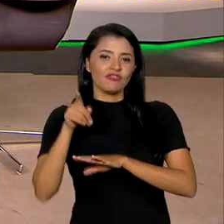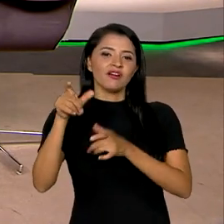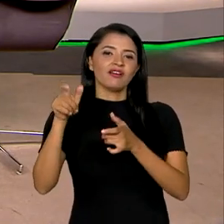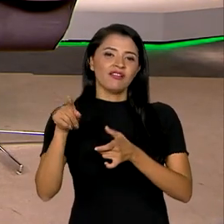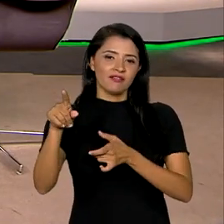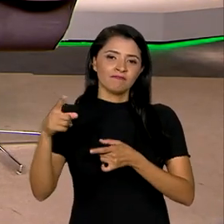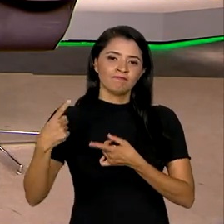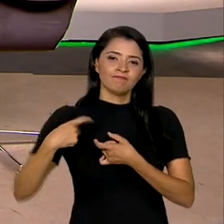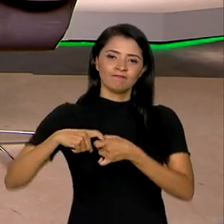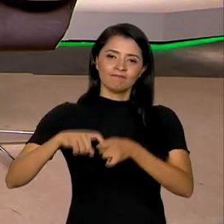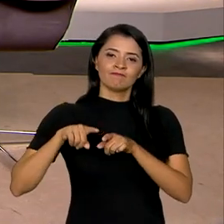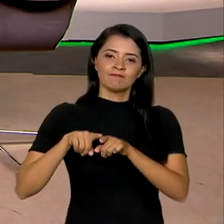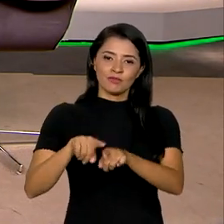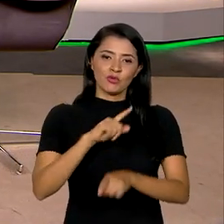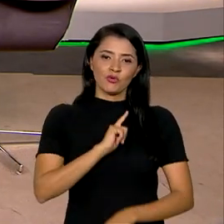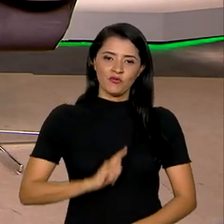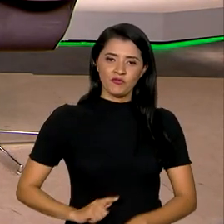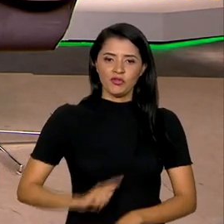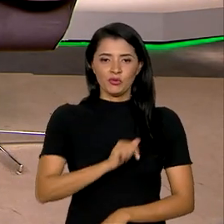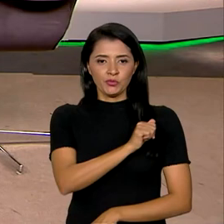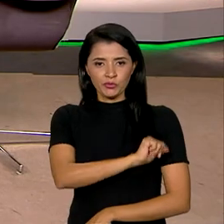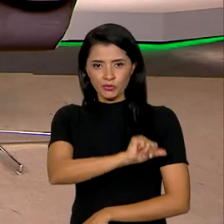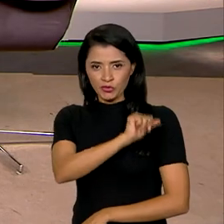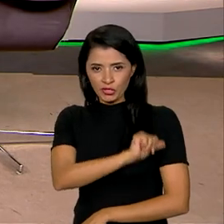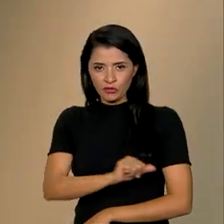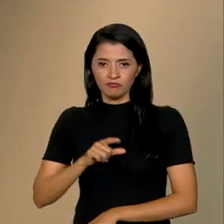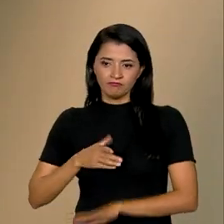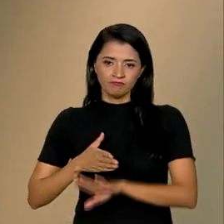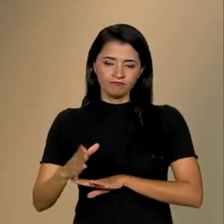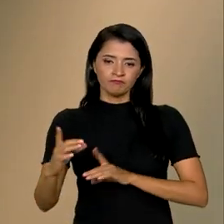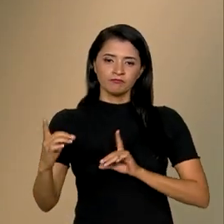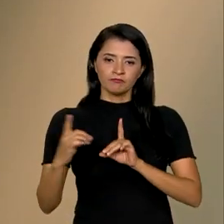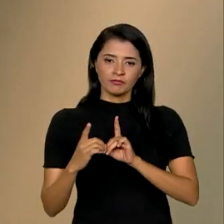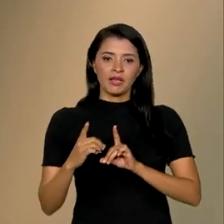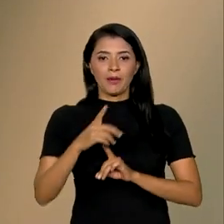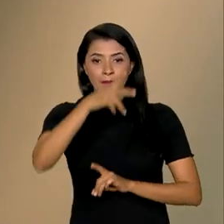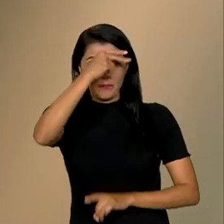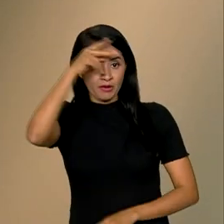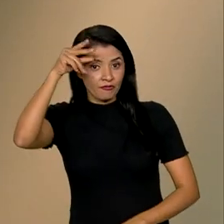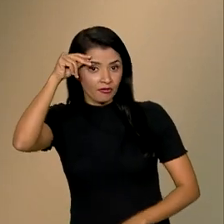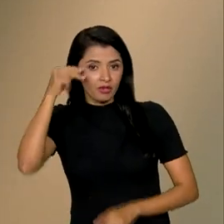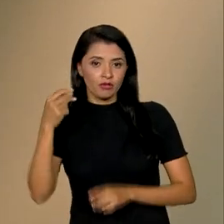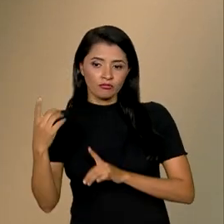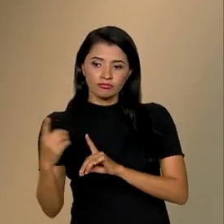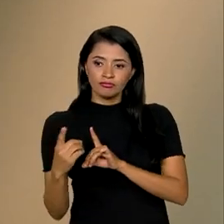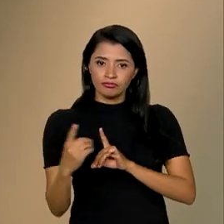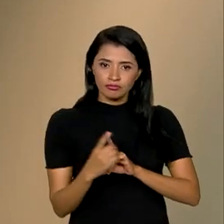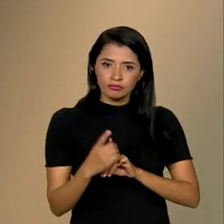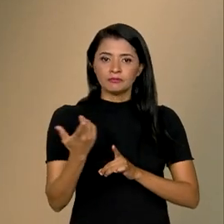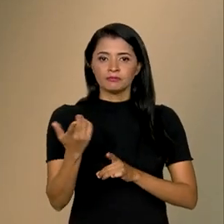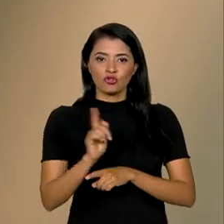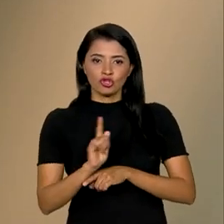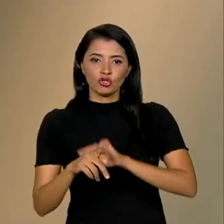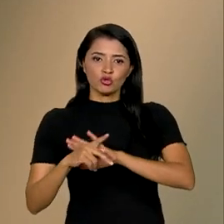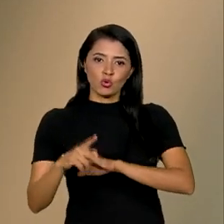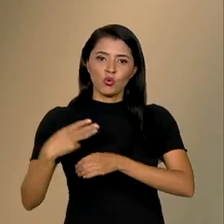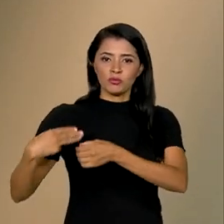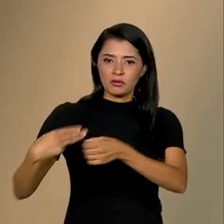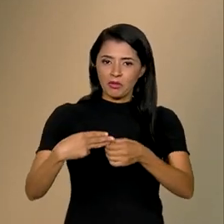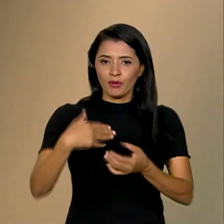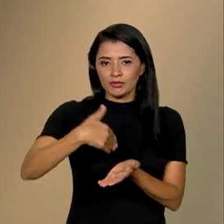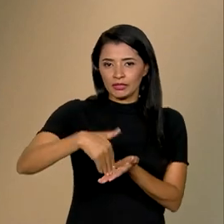lá essa parceria com o governo do Rio de Janeiro. Nós vamos estar atendendo os prefeitos, as prefeitas, os gestores municipais,